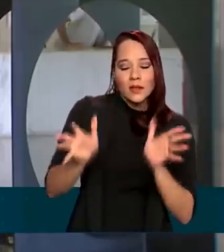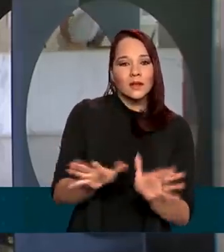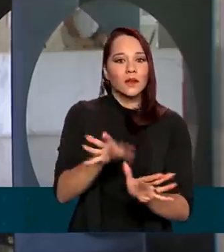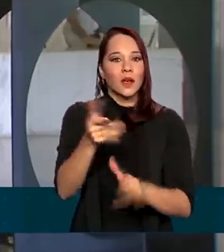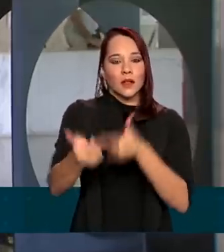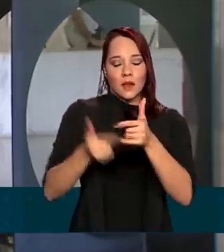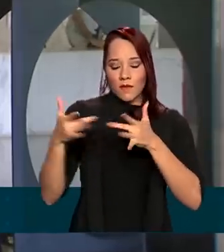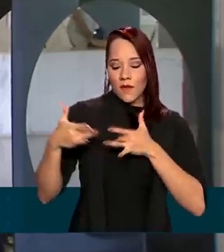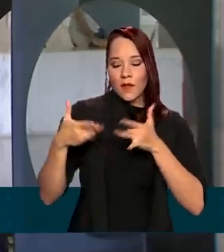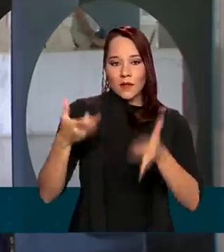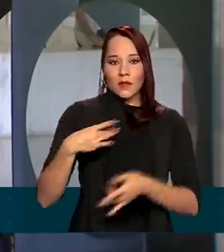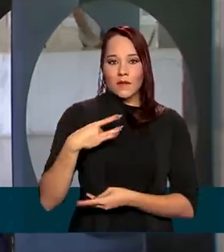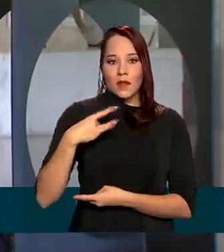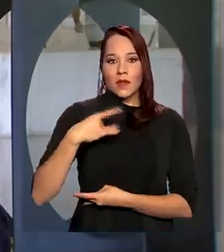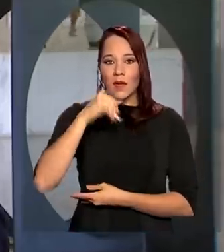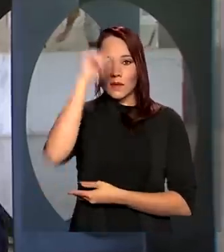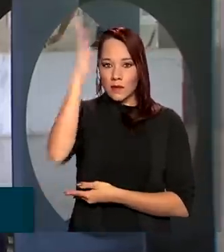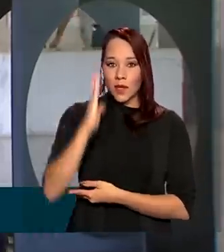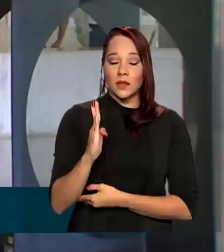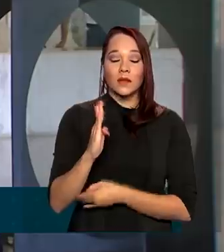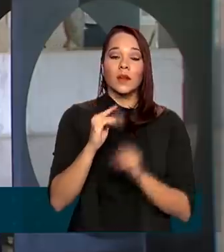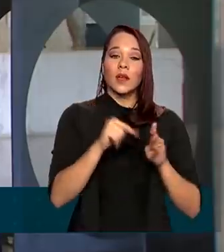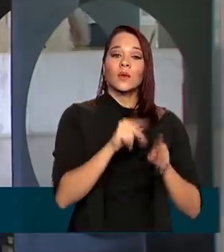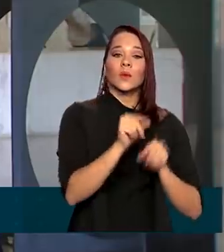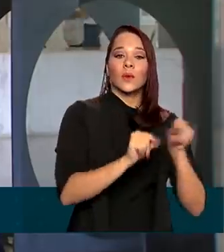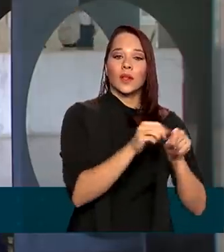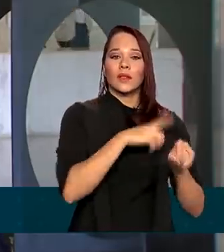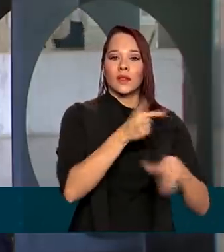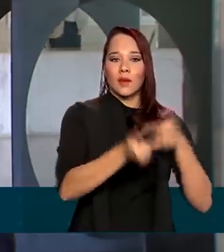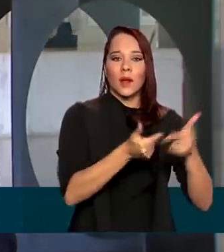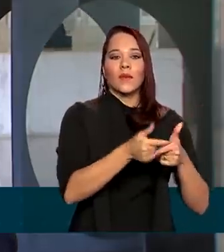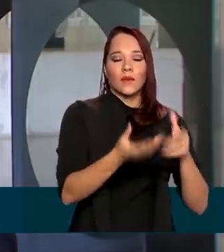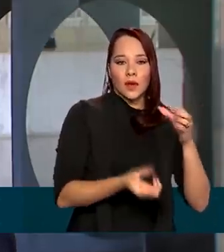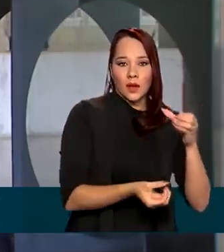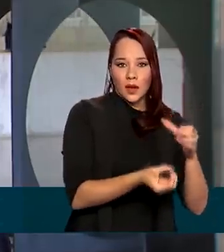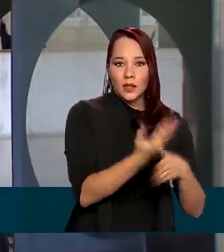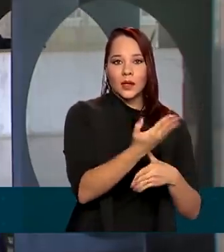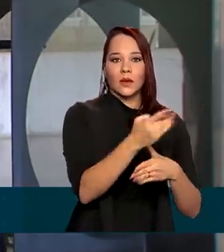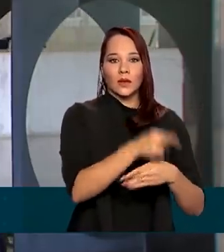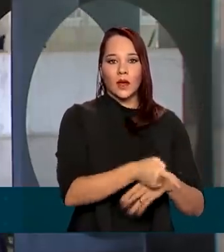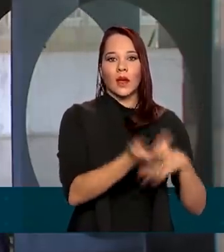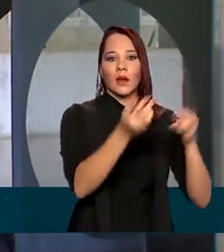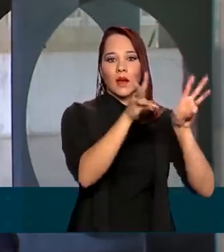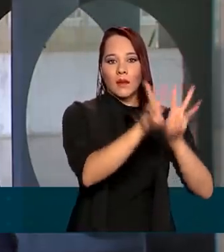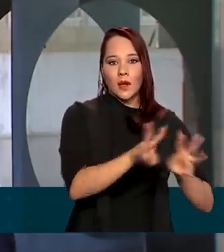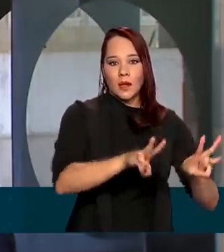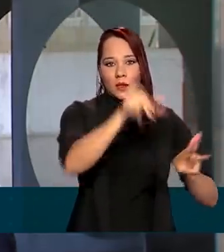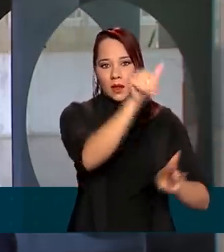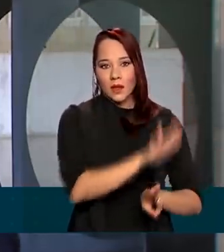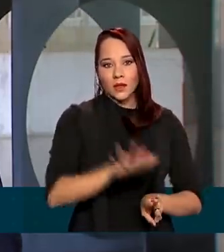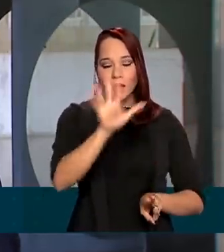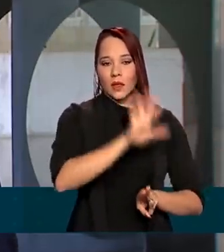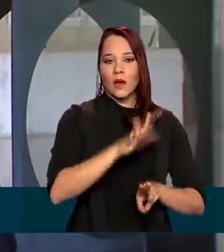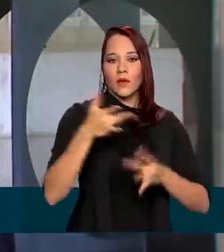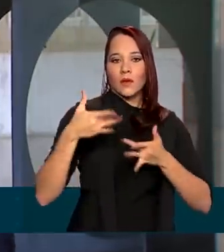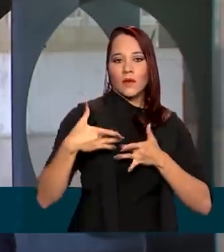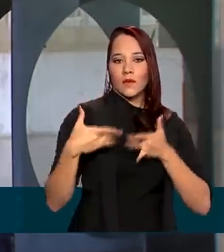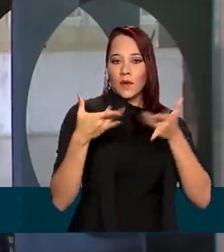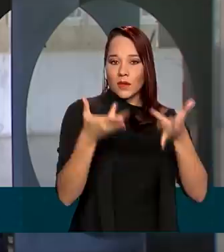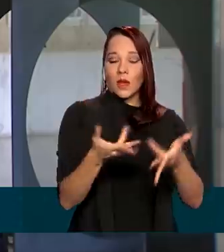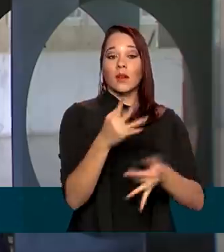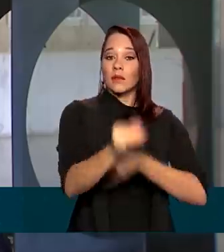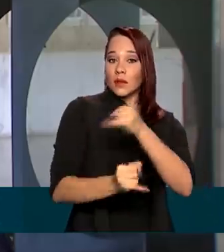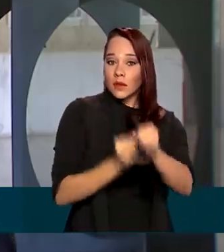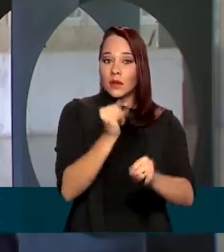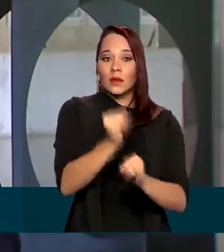voluntário no país. Entre as iniciativas do programa foi a criação da Plataforma Nacional do Voluntariado, que, pela